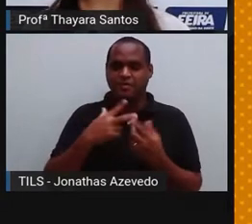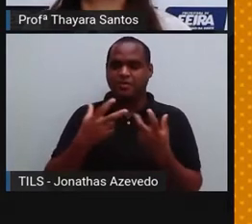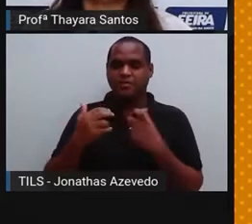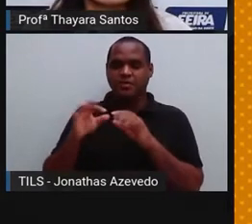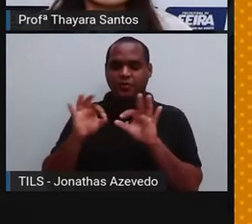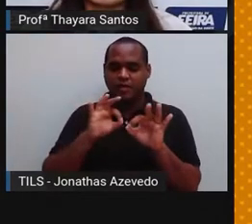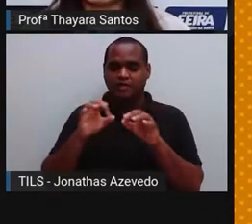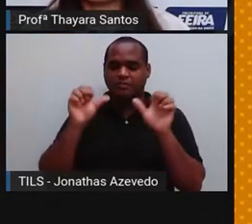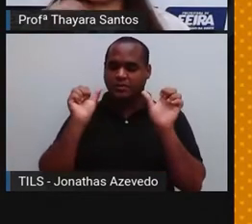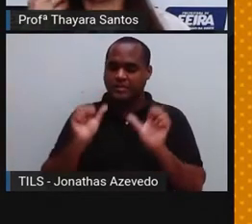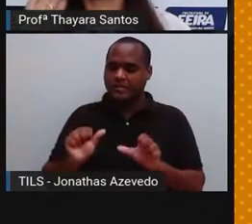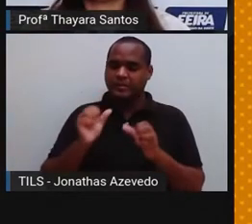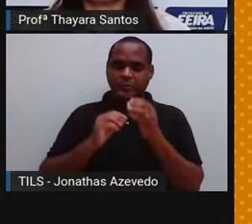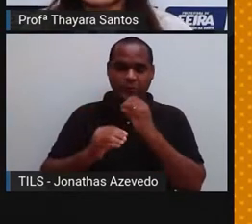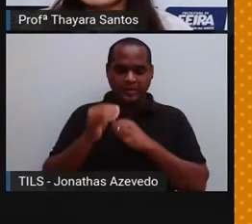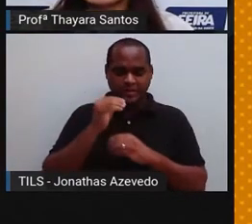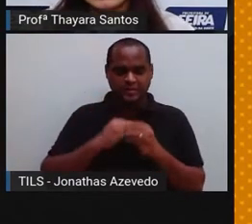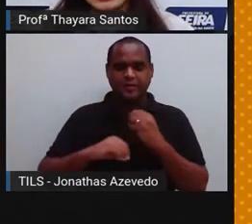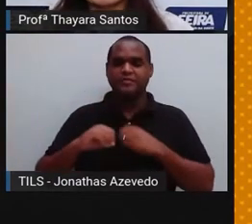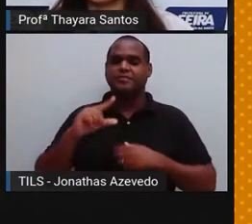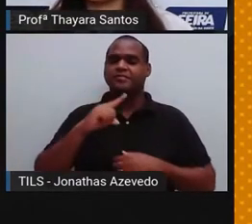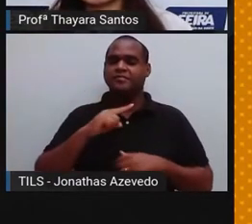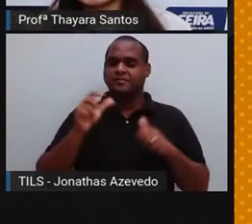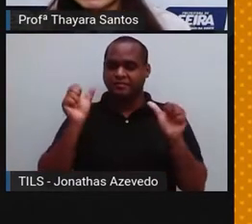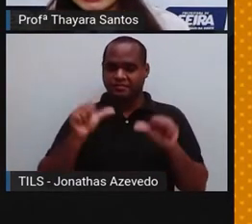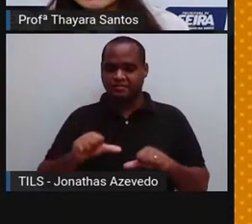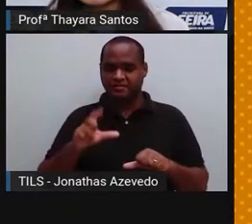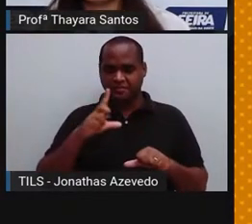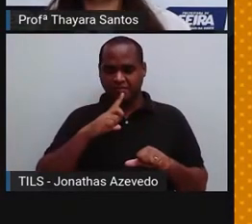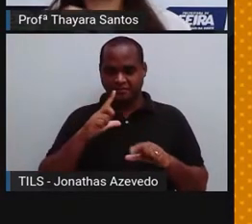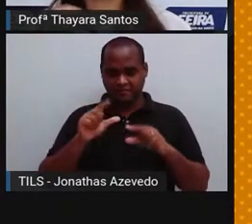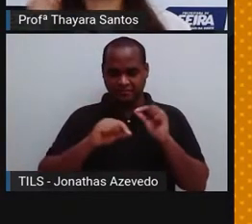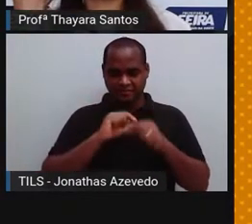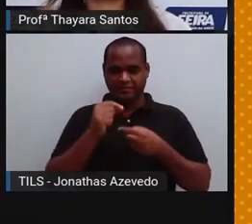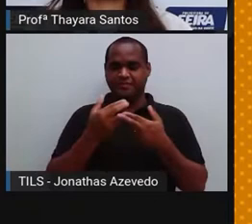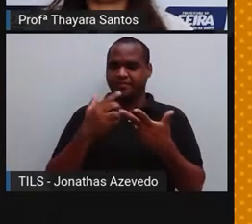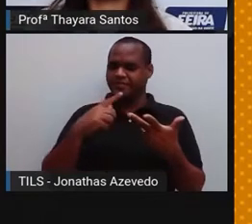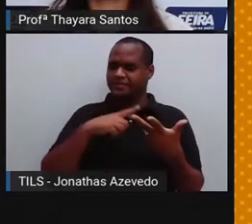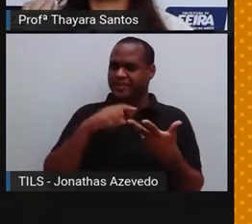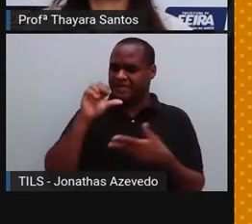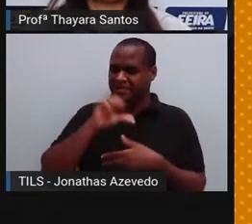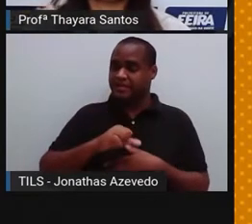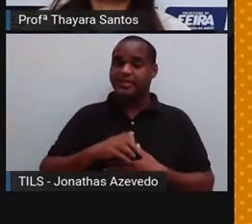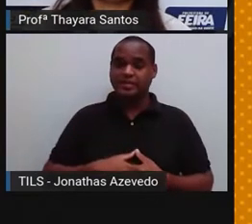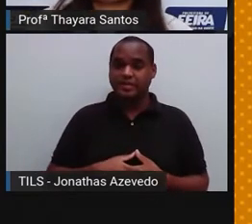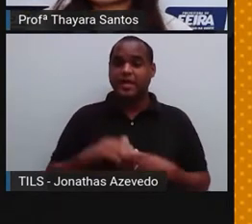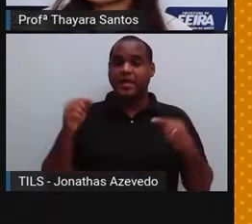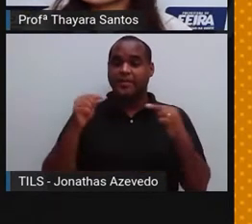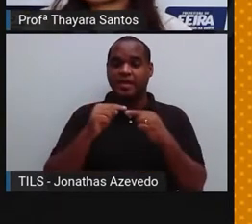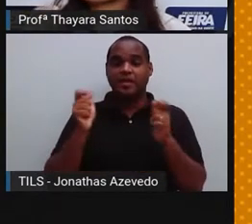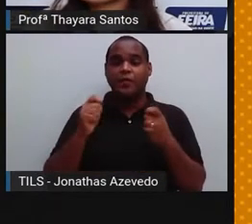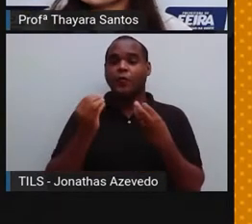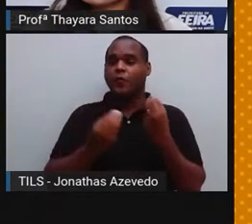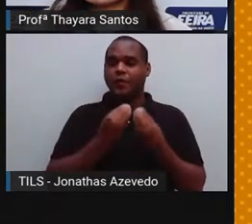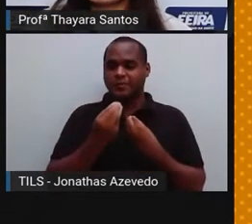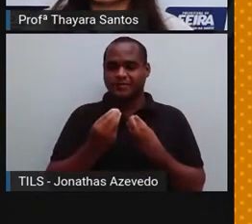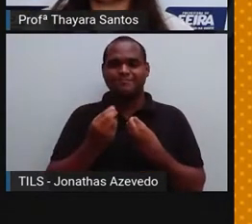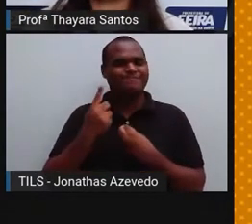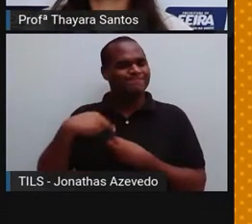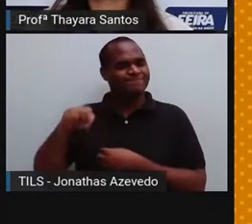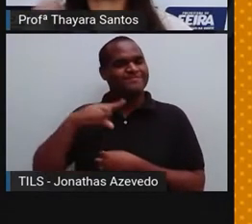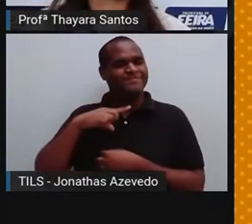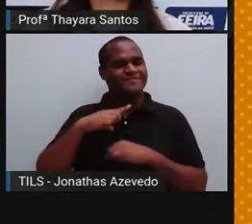por exemplo, o gosto ruim nas comidas, o cheiro ruim quando aquela comida está estragada. Então, isso é uma questão de sobrevivência. Esses